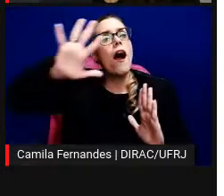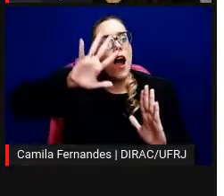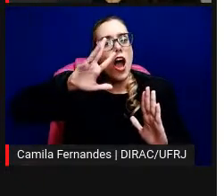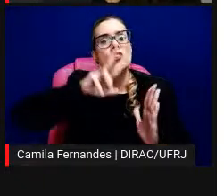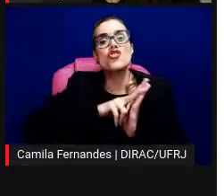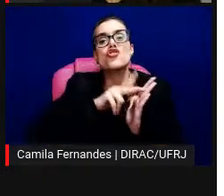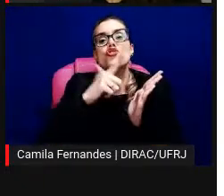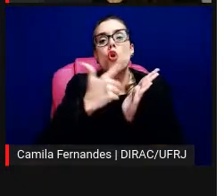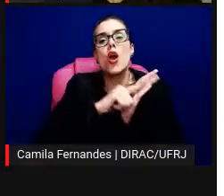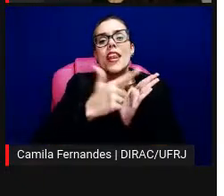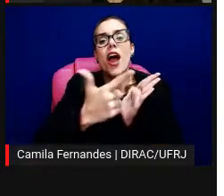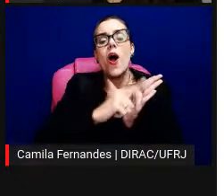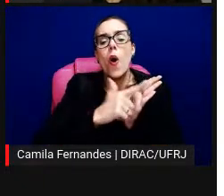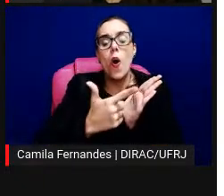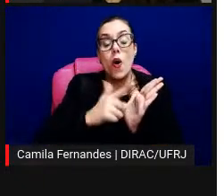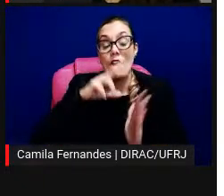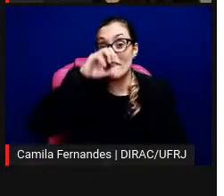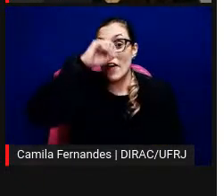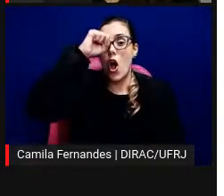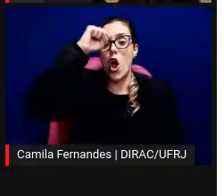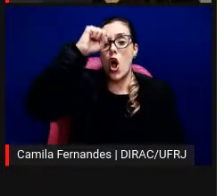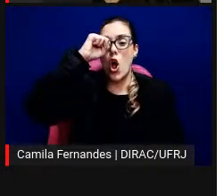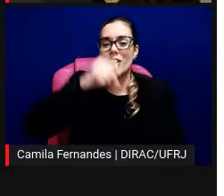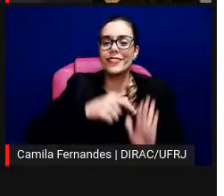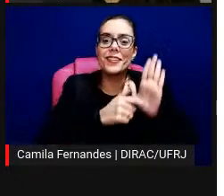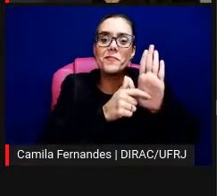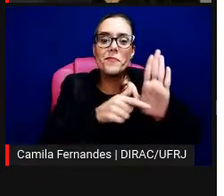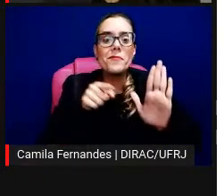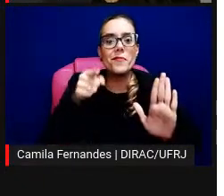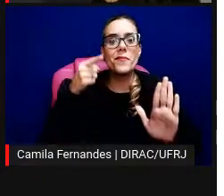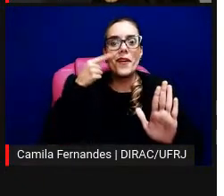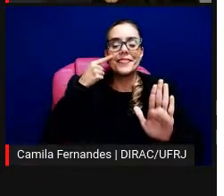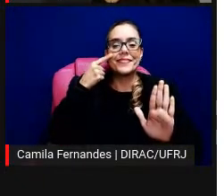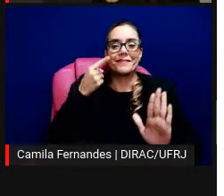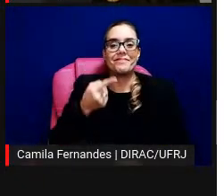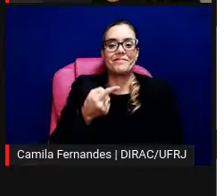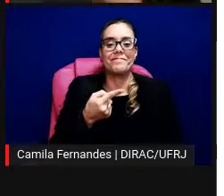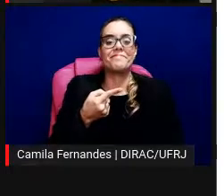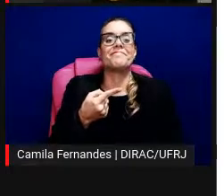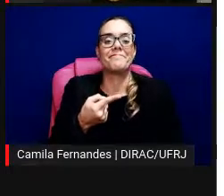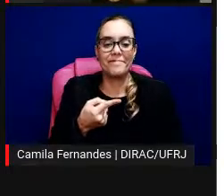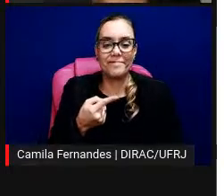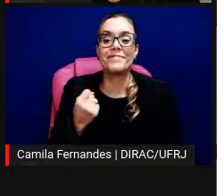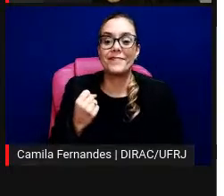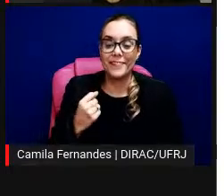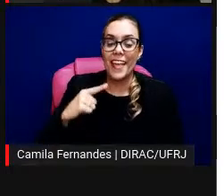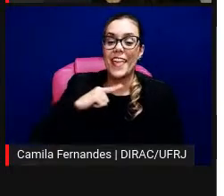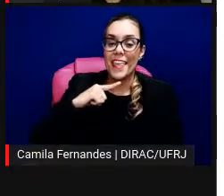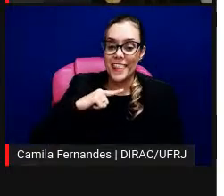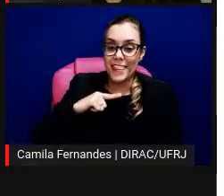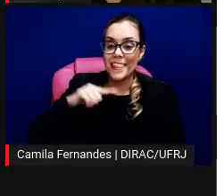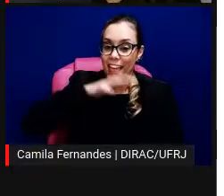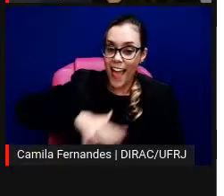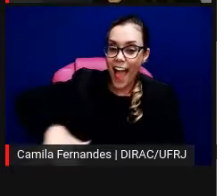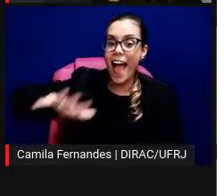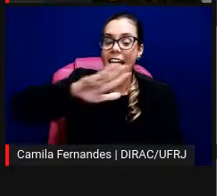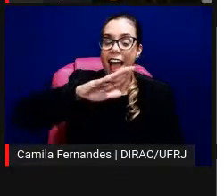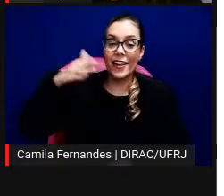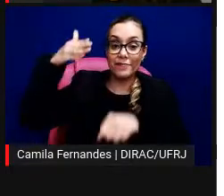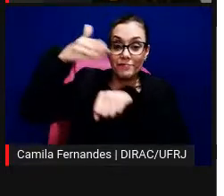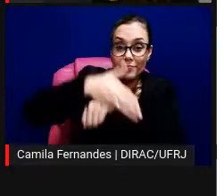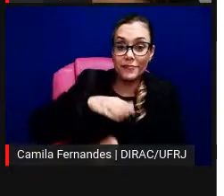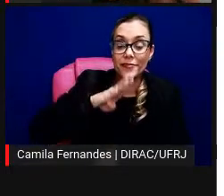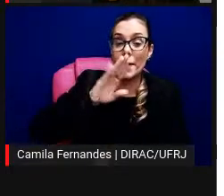Paulo que teve essa experiência dos parangolés com passistas entrando no espaço da Bienal e um curador